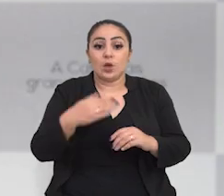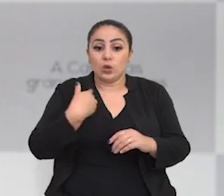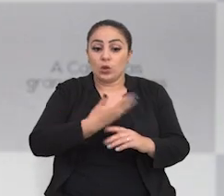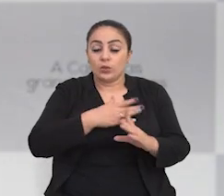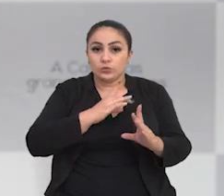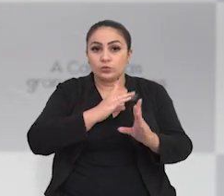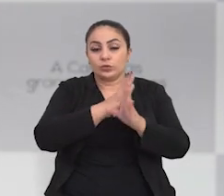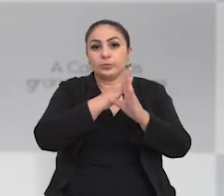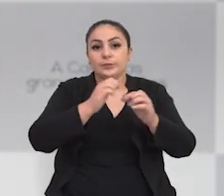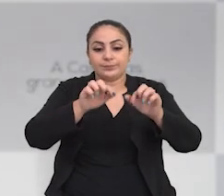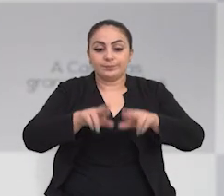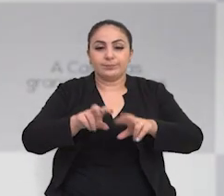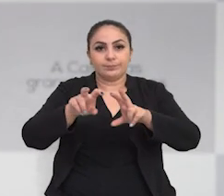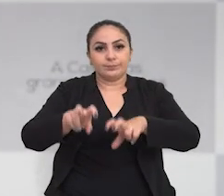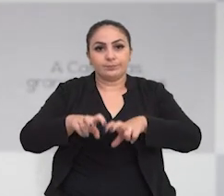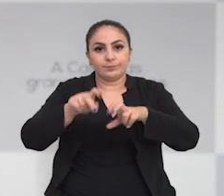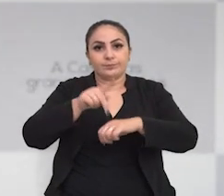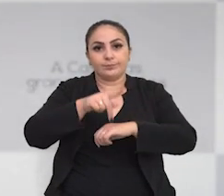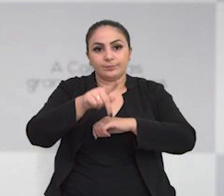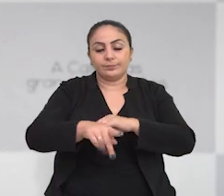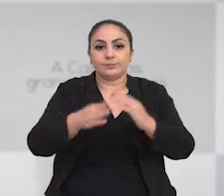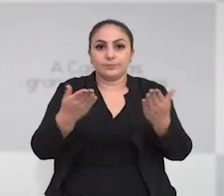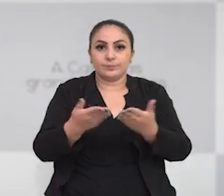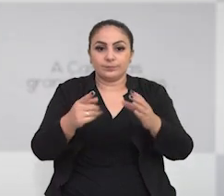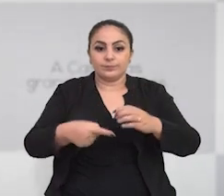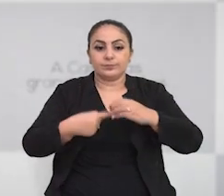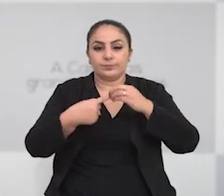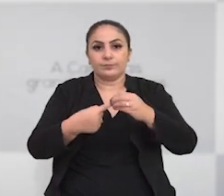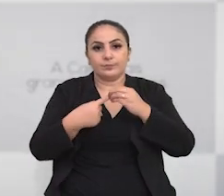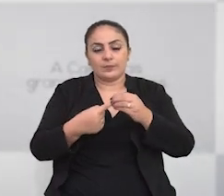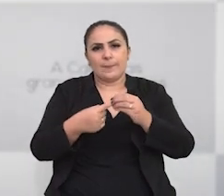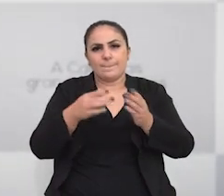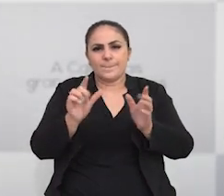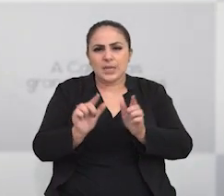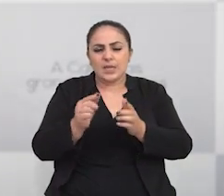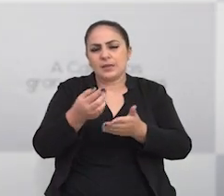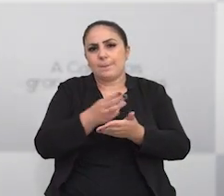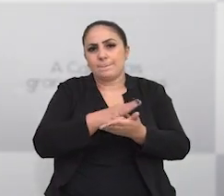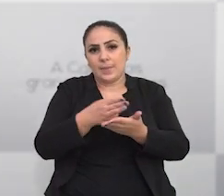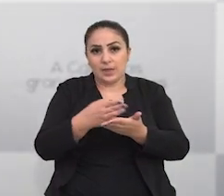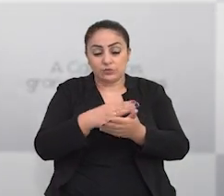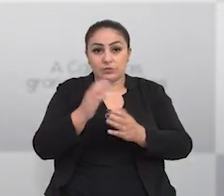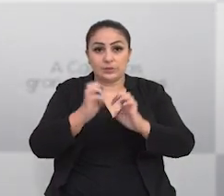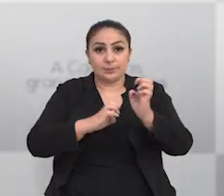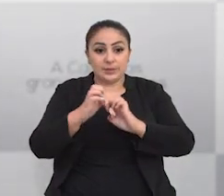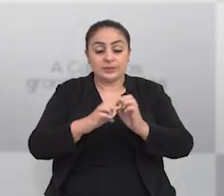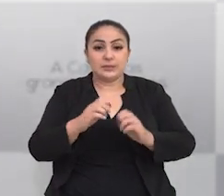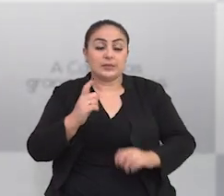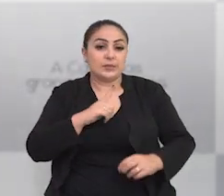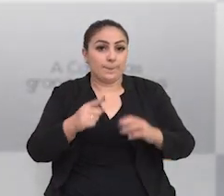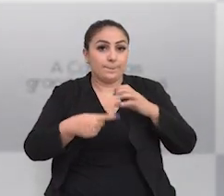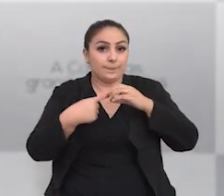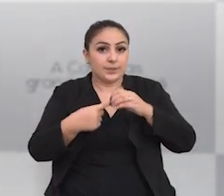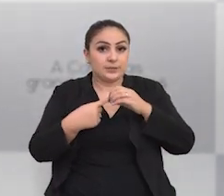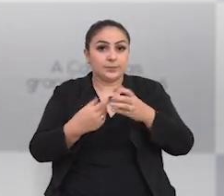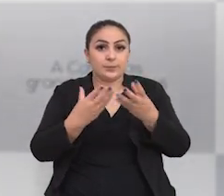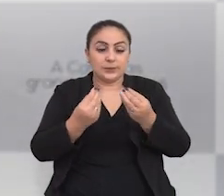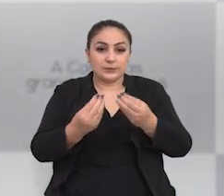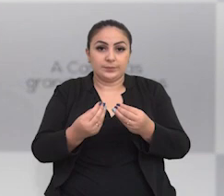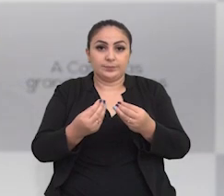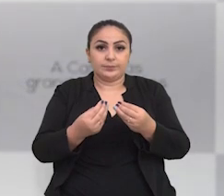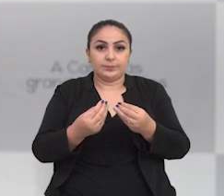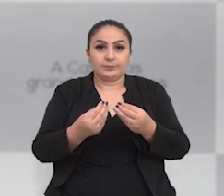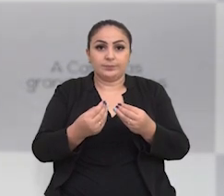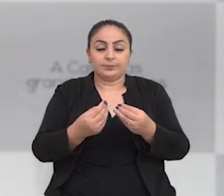A gente descobriu que a área rural de Passo Fundo, hoje, a predominância é de pequenas e médias propriedades, onde se destaca